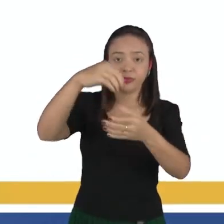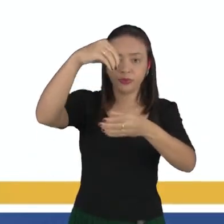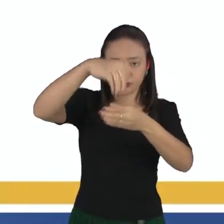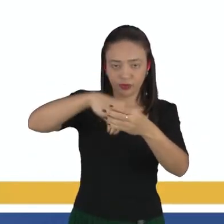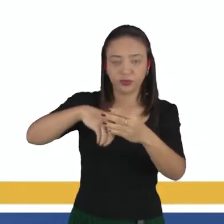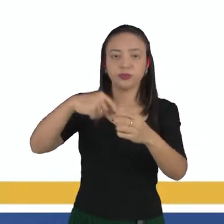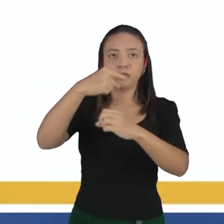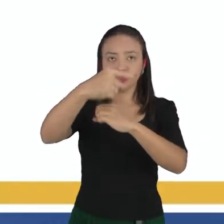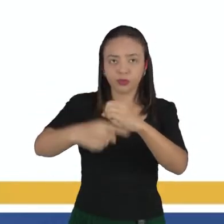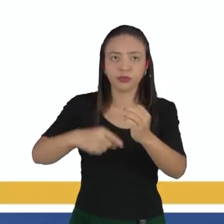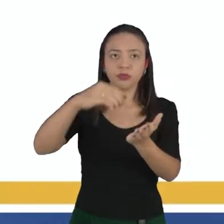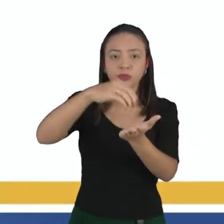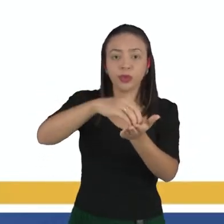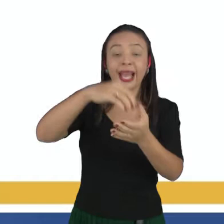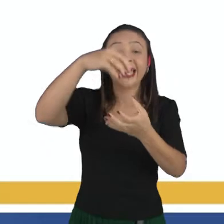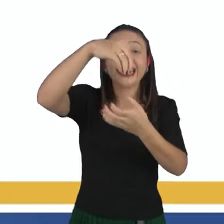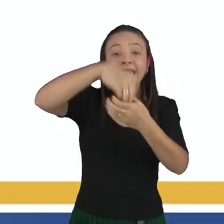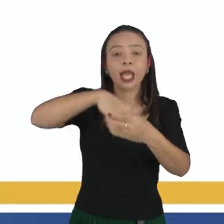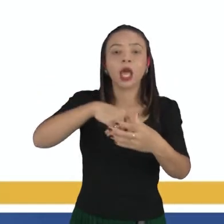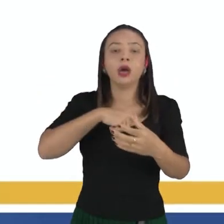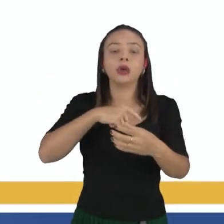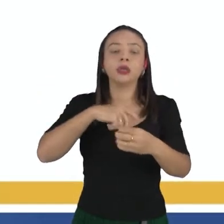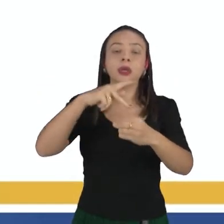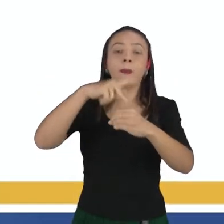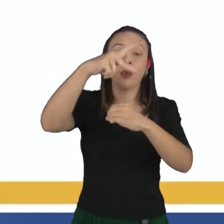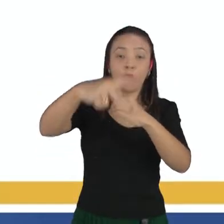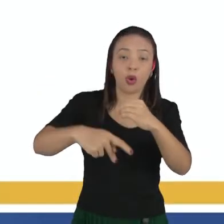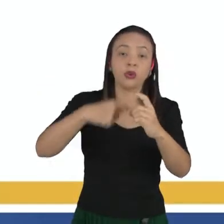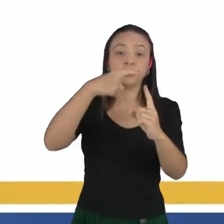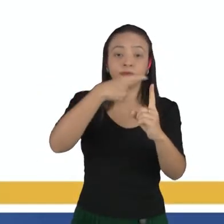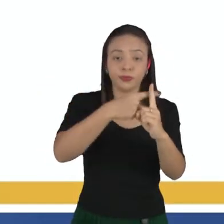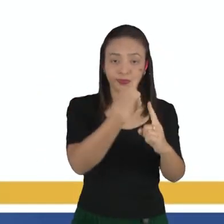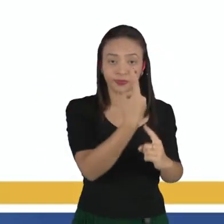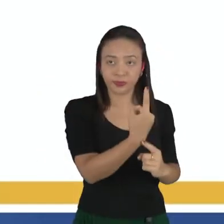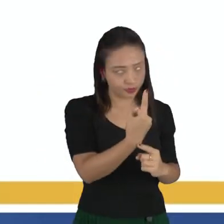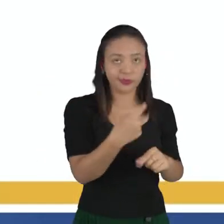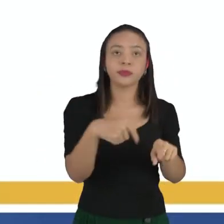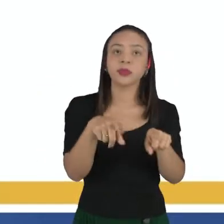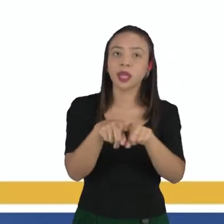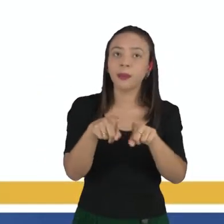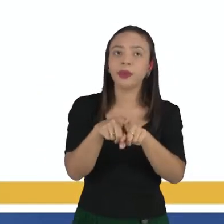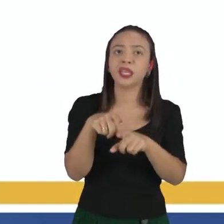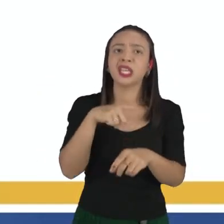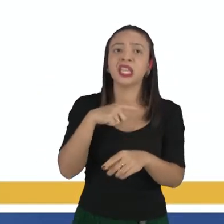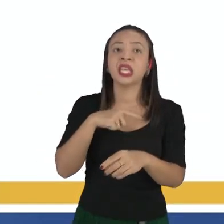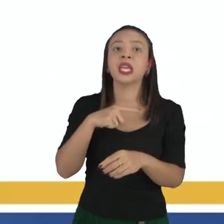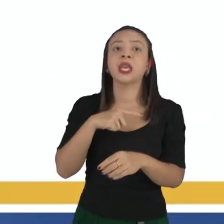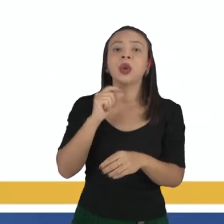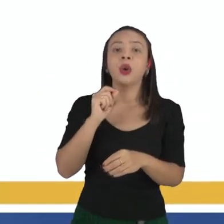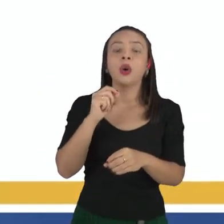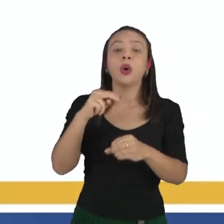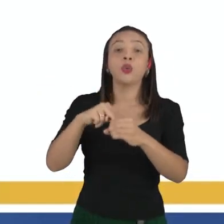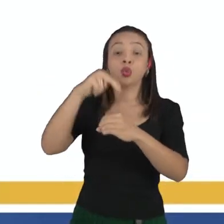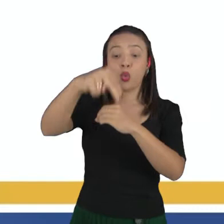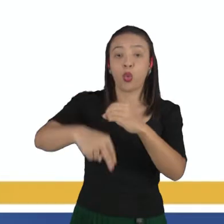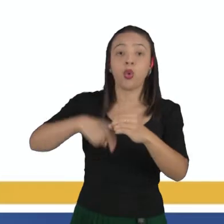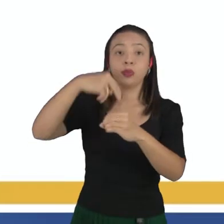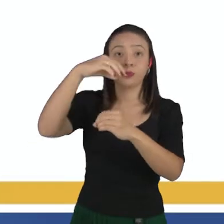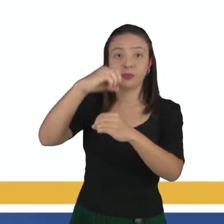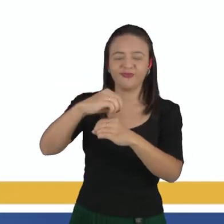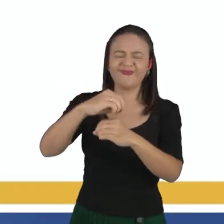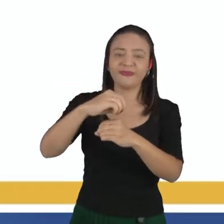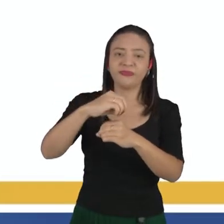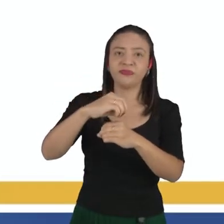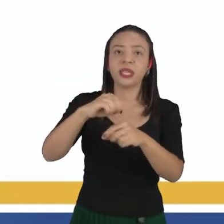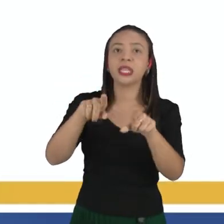no núcleo nós temos os prótons com carga positiva mais um. Nós temos aqui os nêutrons, que não possuem nenhuma